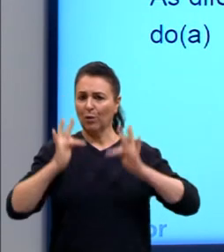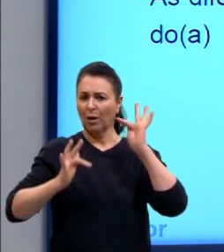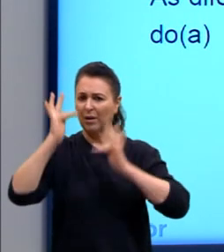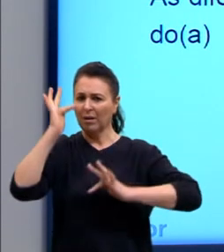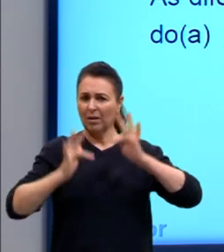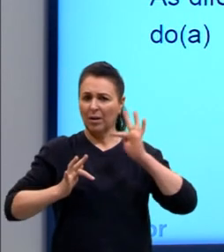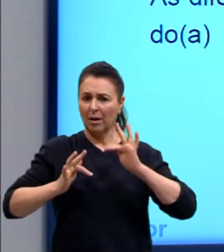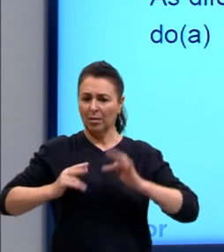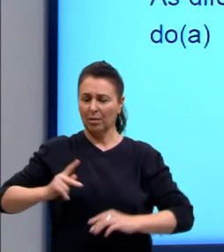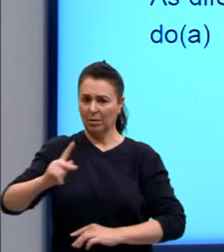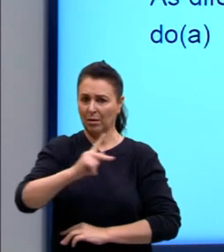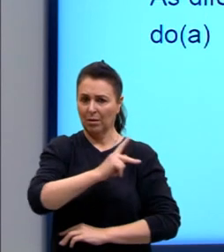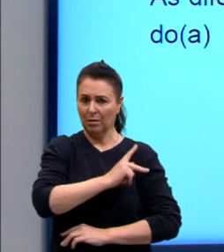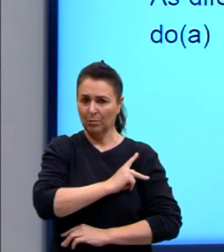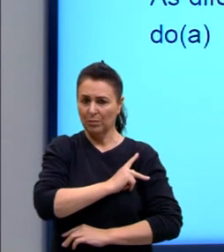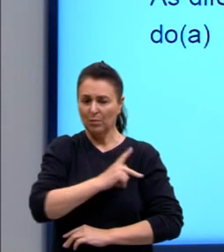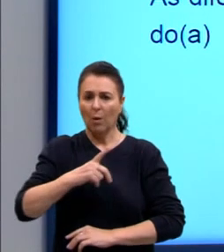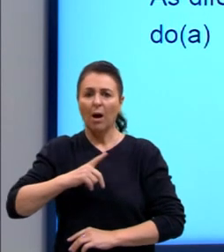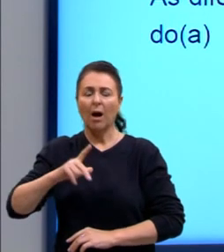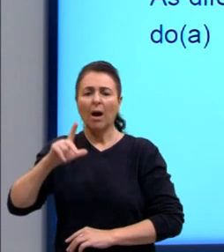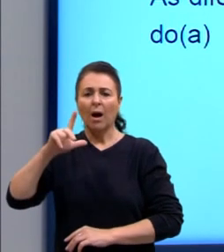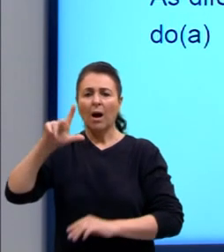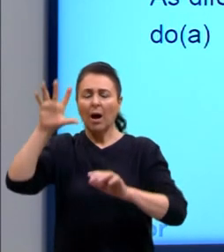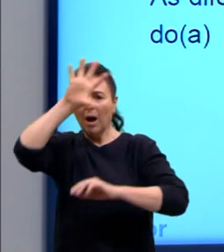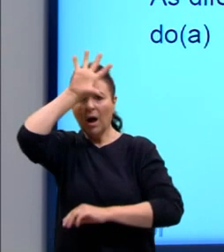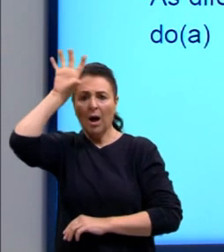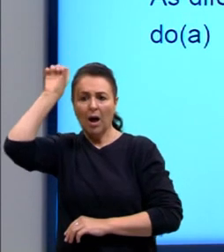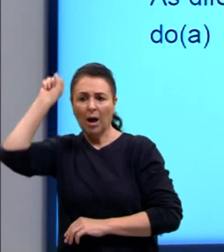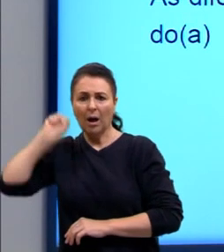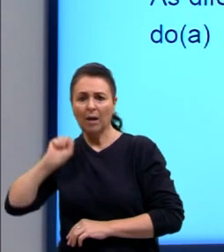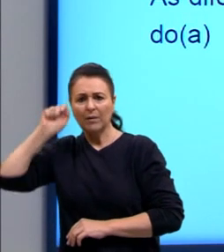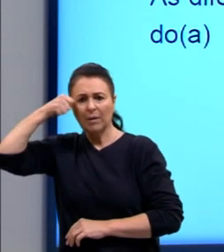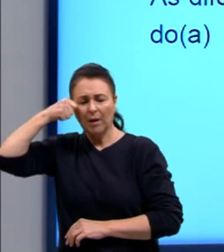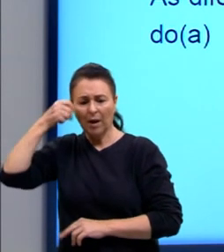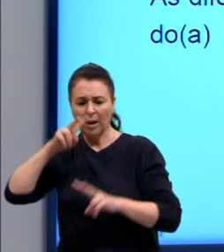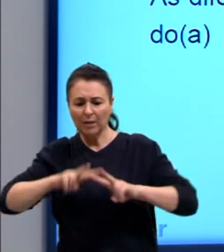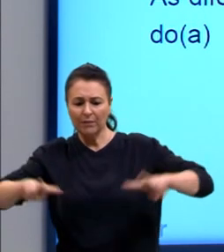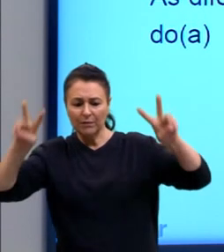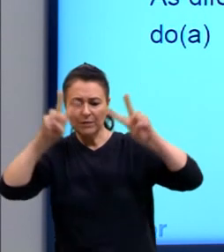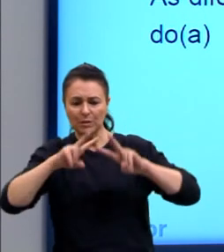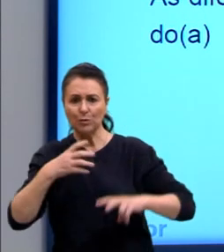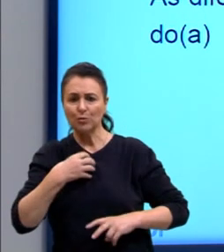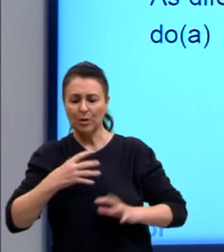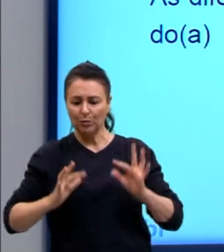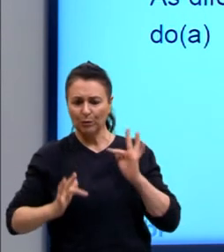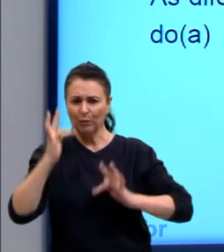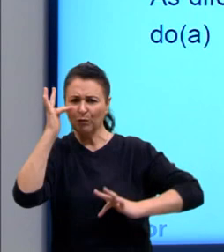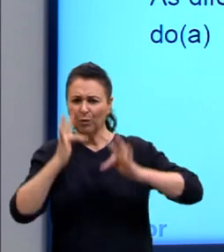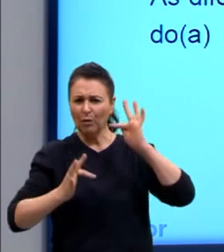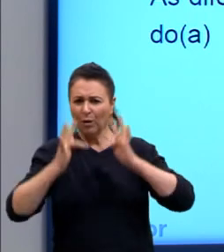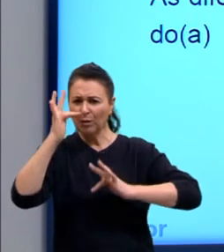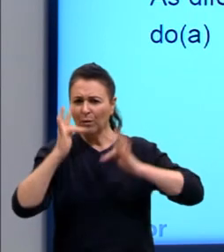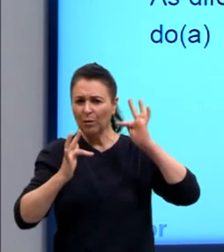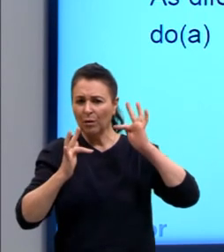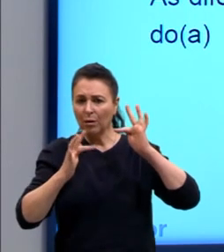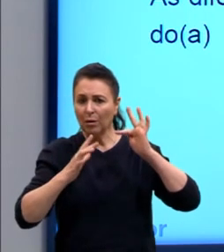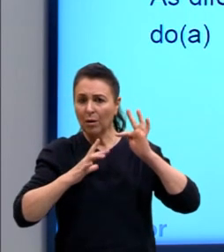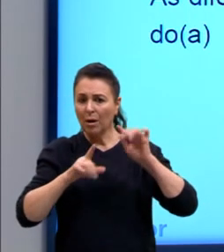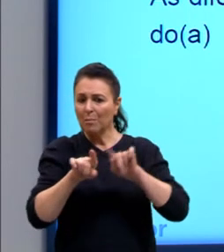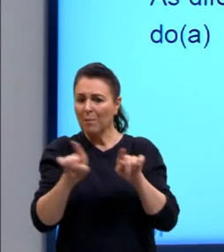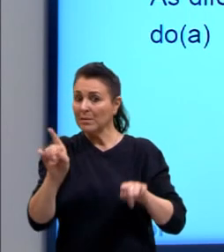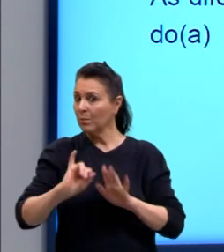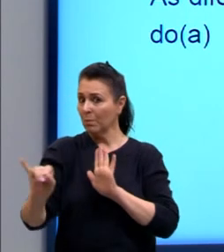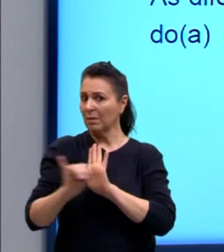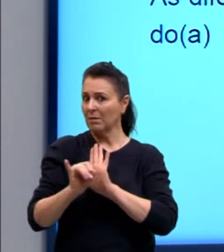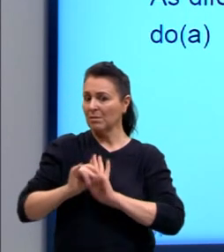população e a África, muitas vezes, é vista de uma forma folclórica. Mas isso não quer dizer que essa é a identidade da